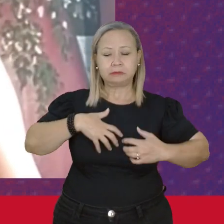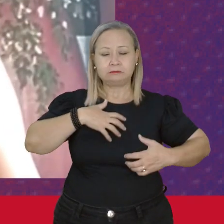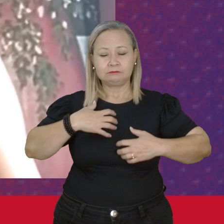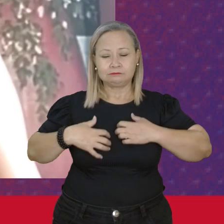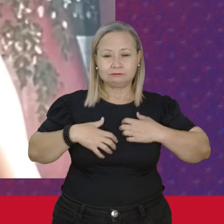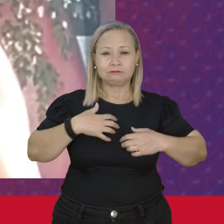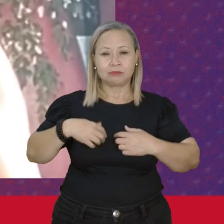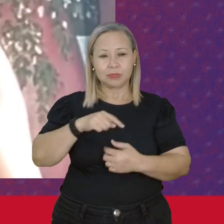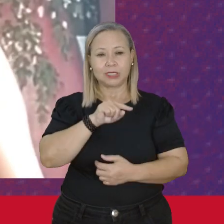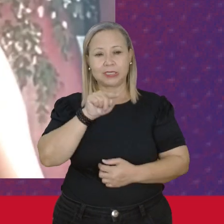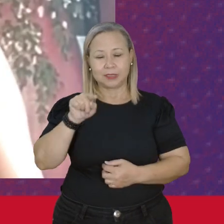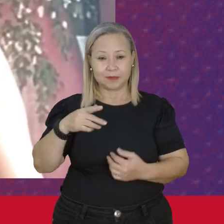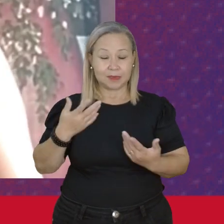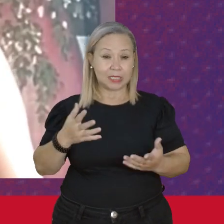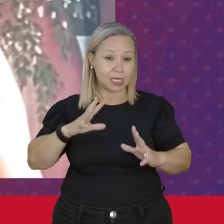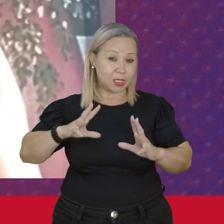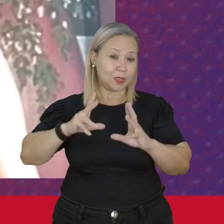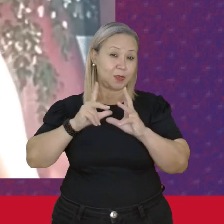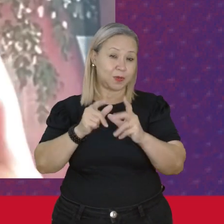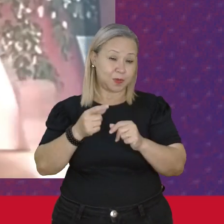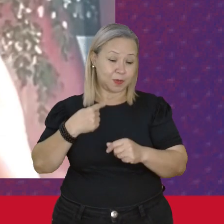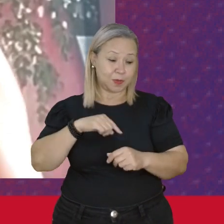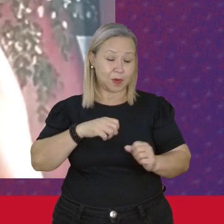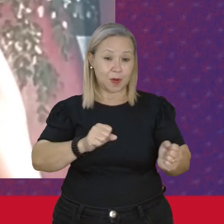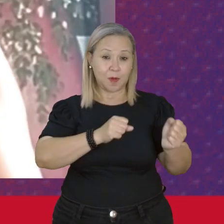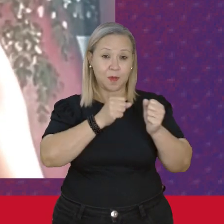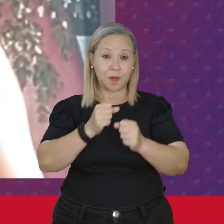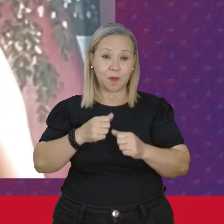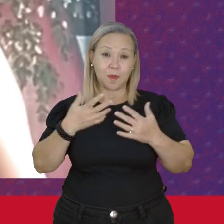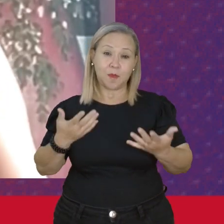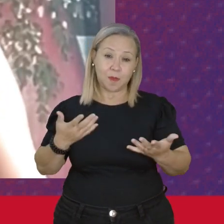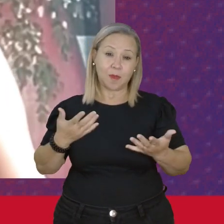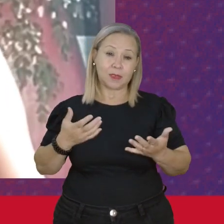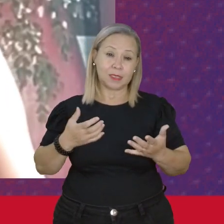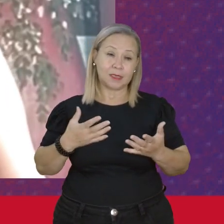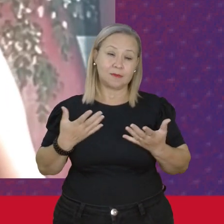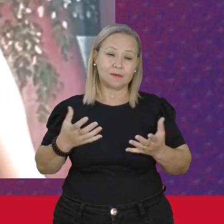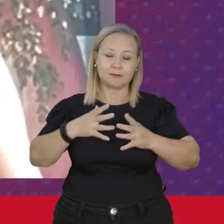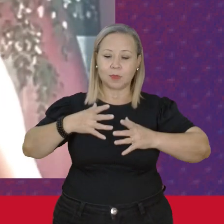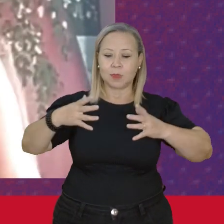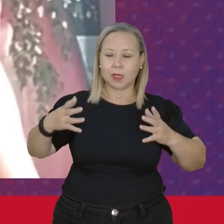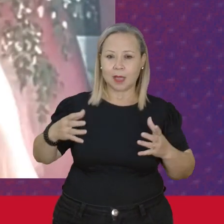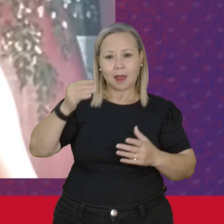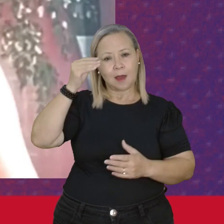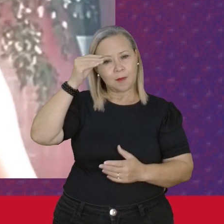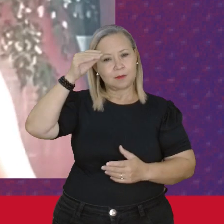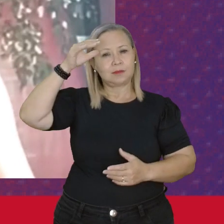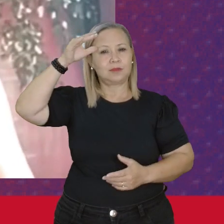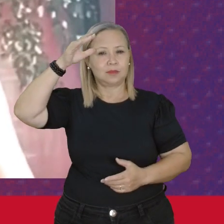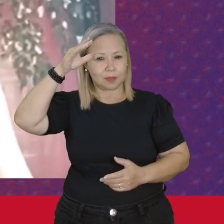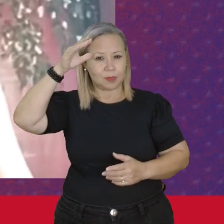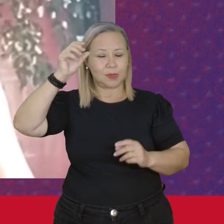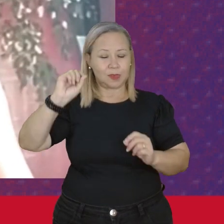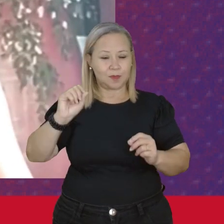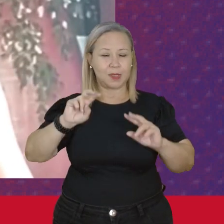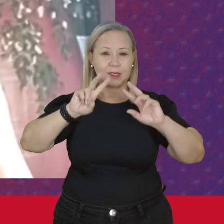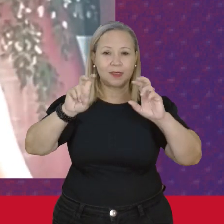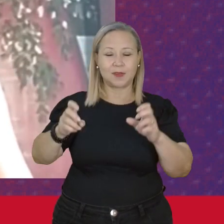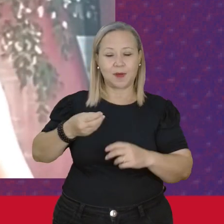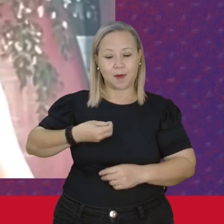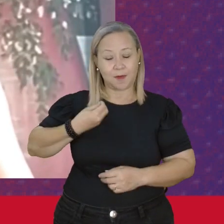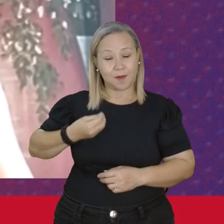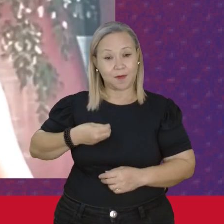Que a gente possa Ampliar esse conhecimento Sobre esse movimento Sobre a vida das mulheres